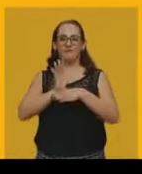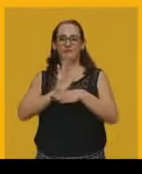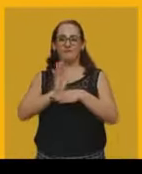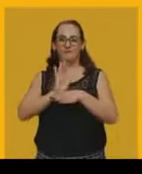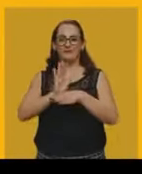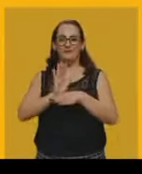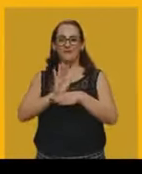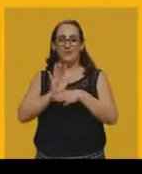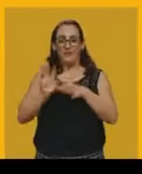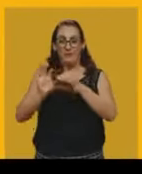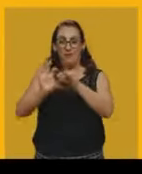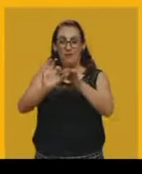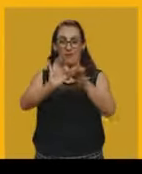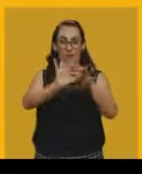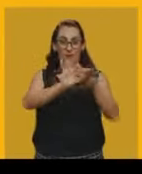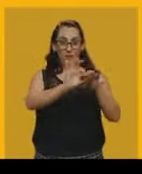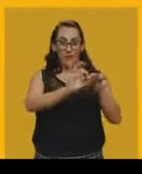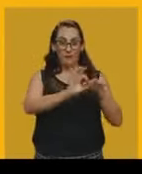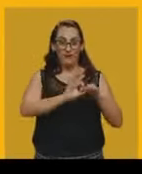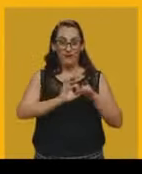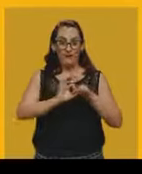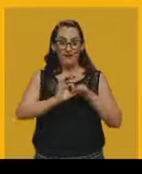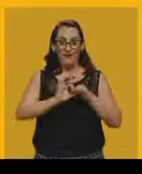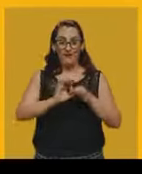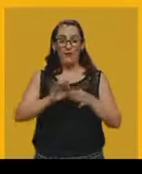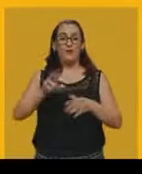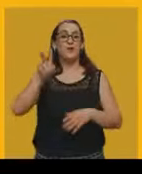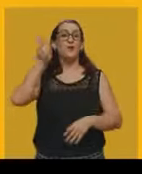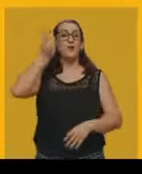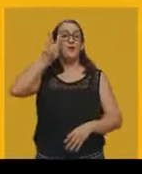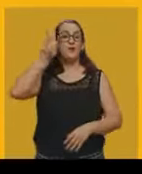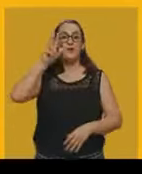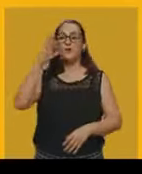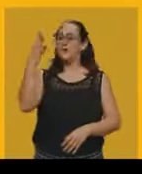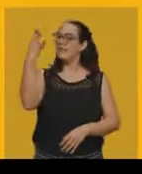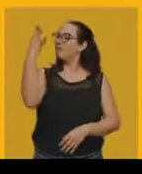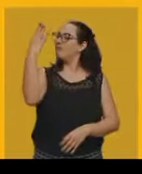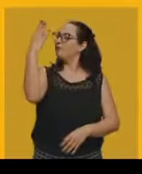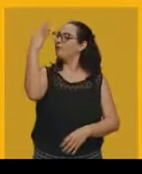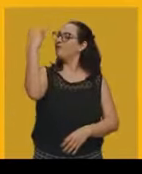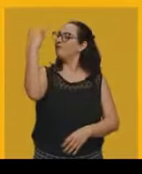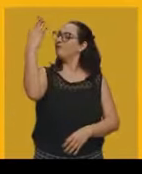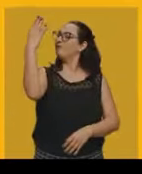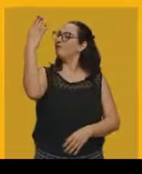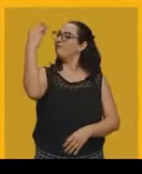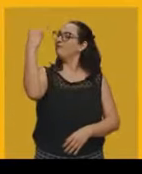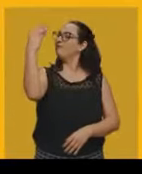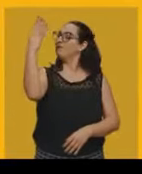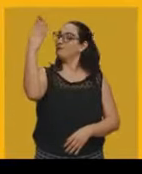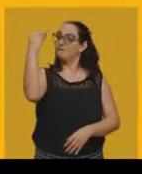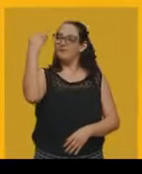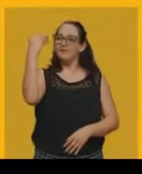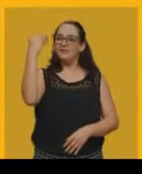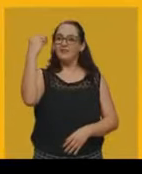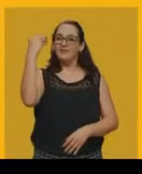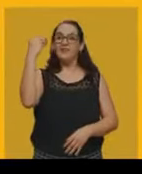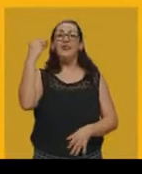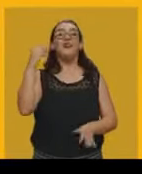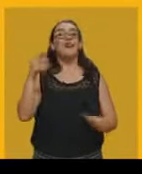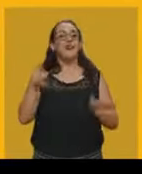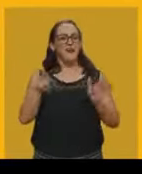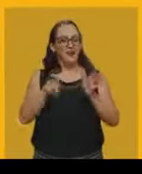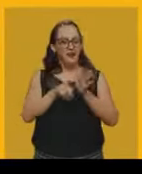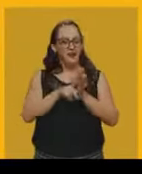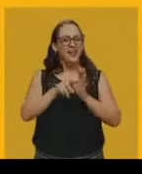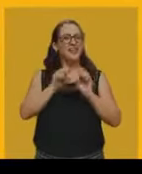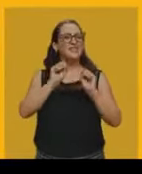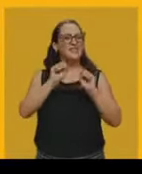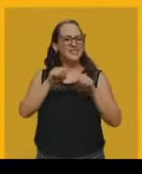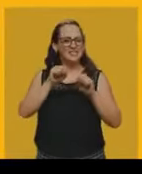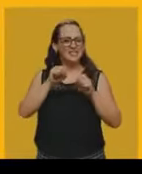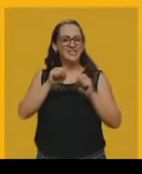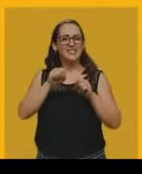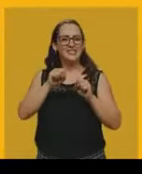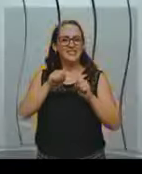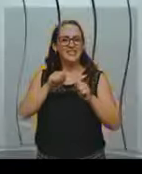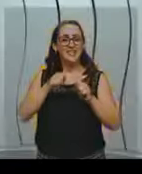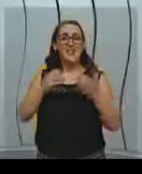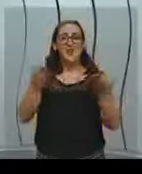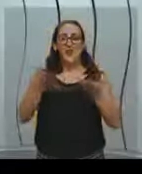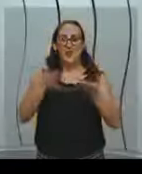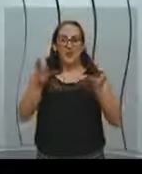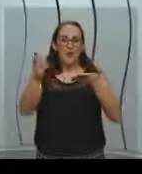fotografia. Ela é a principal culpada de nós termos hoje essa beleza de entretenimento e arte